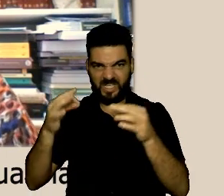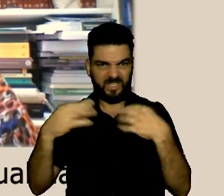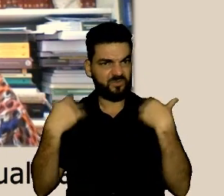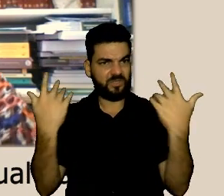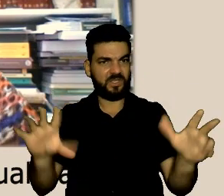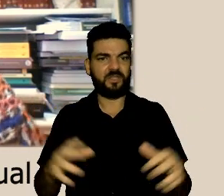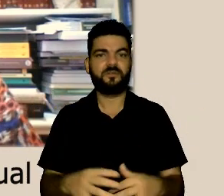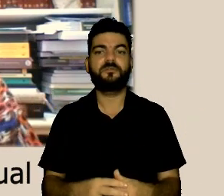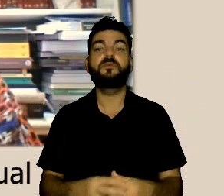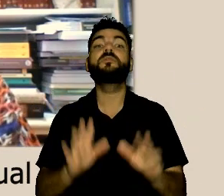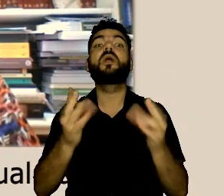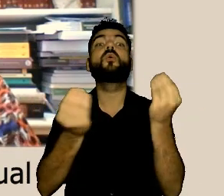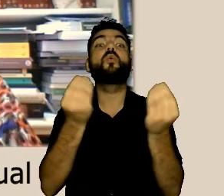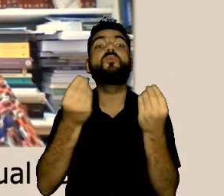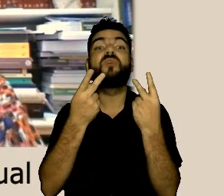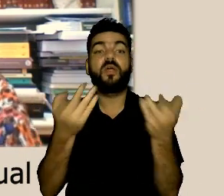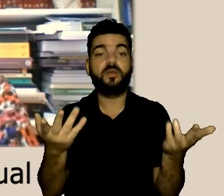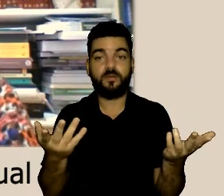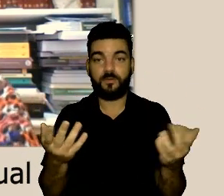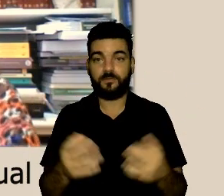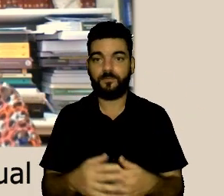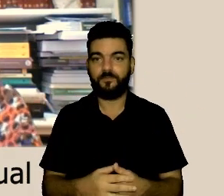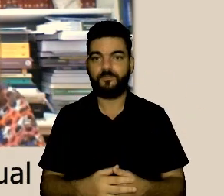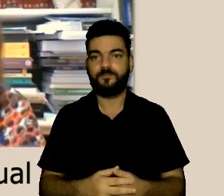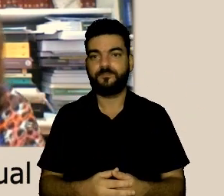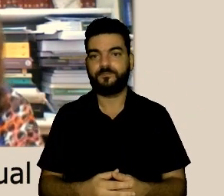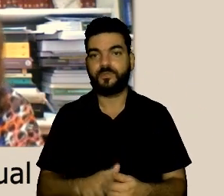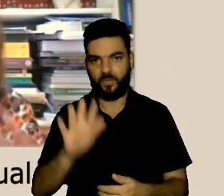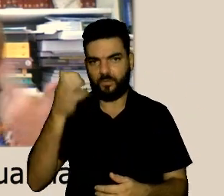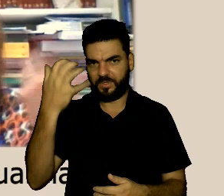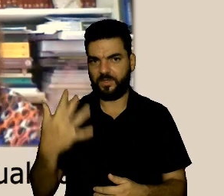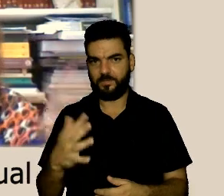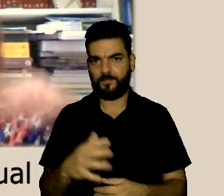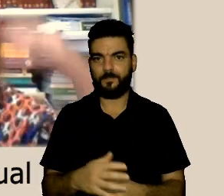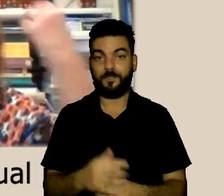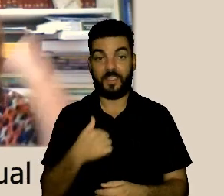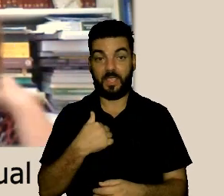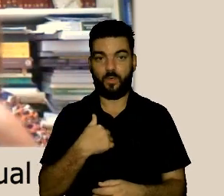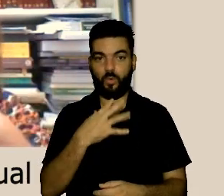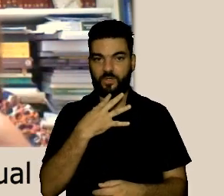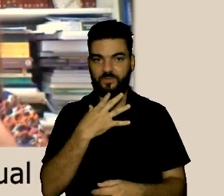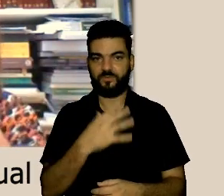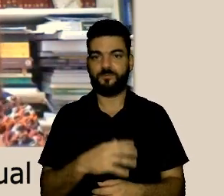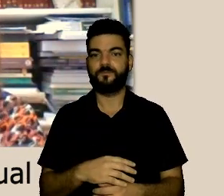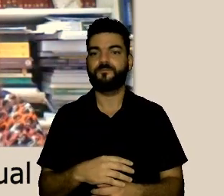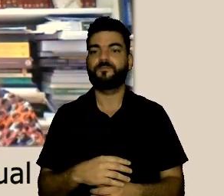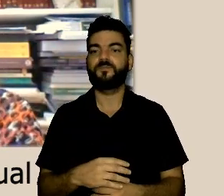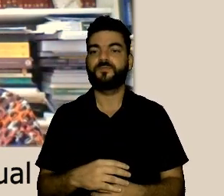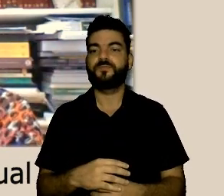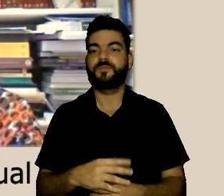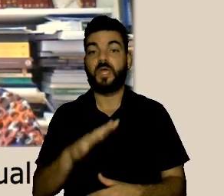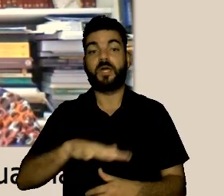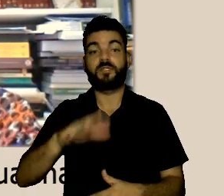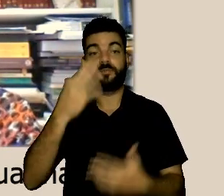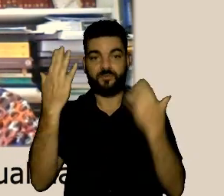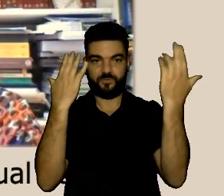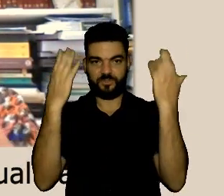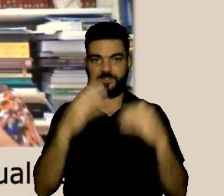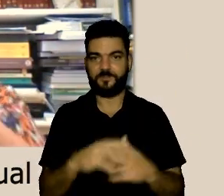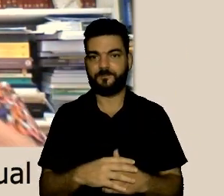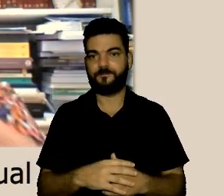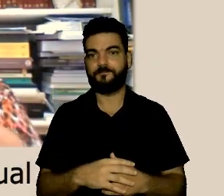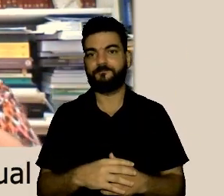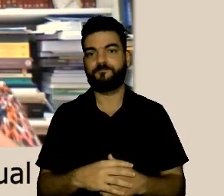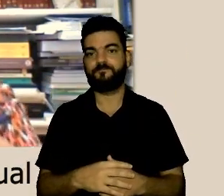você não confio nessa instituição ou não ou eu estou sendo muito pessimista posso falar então eu vou